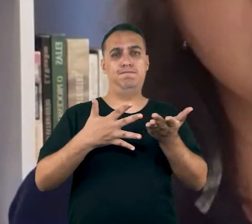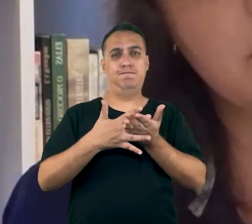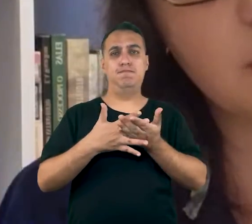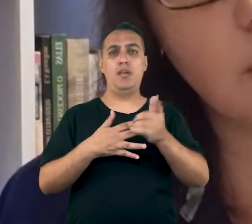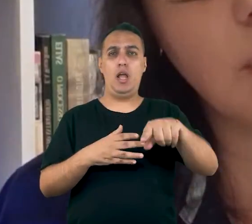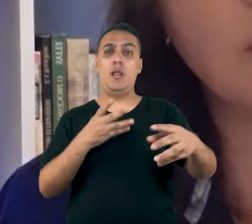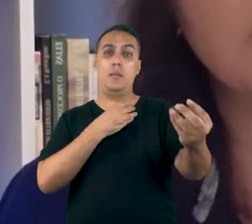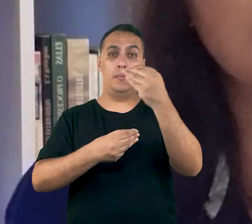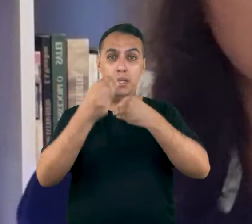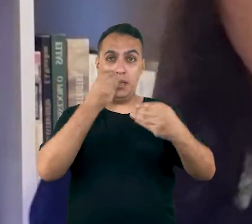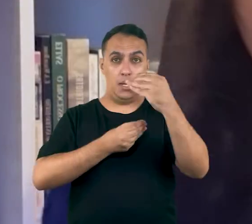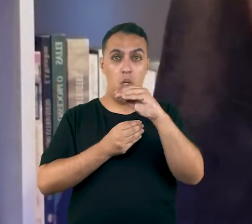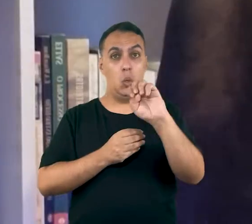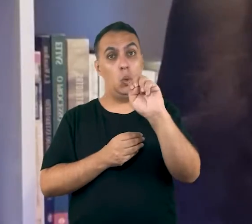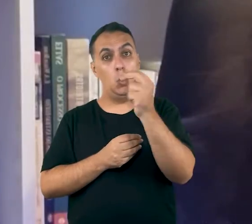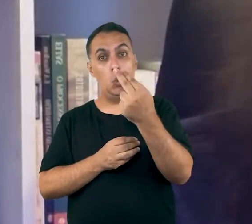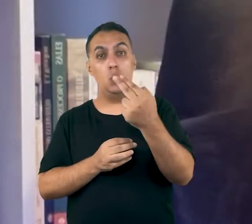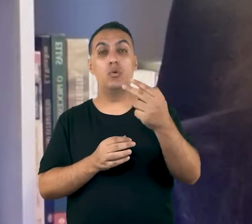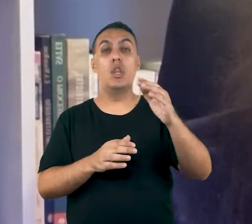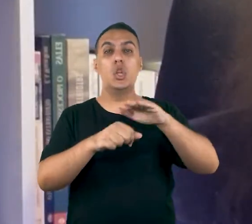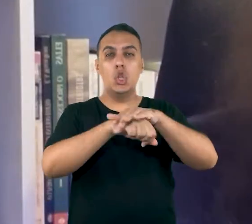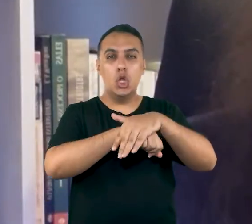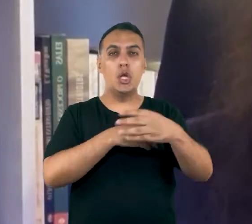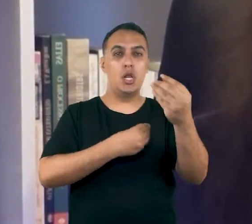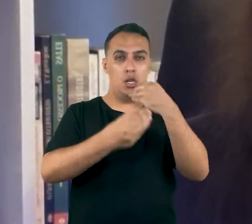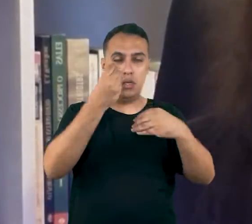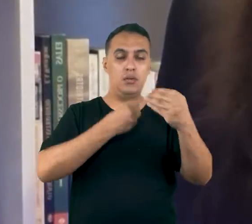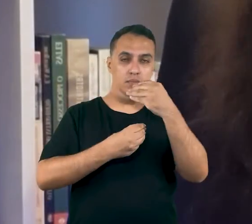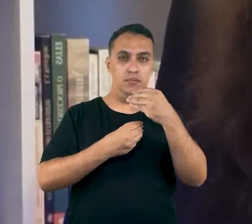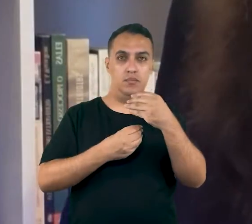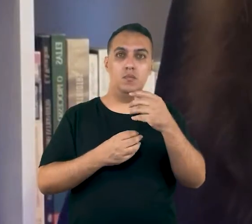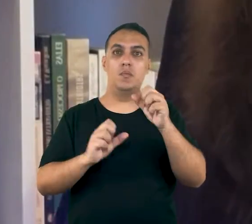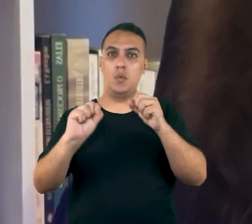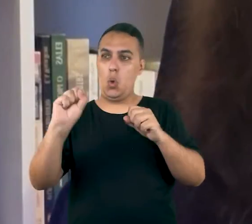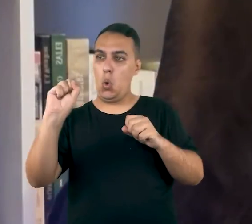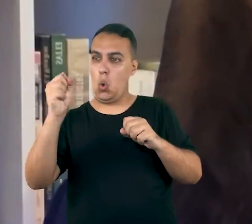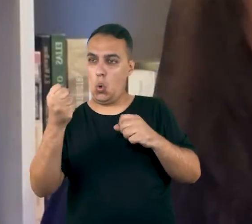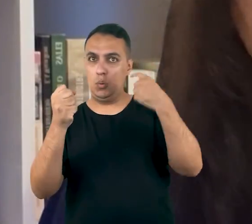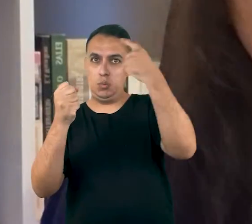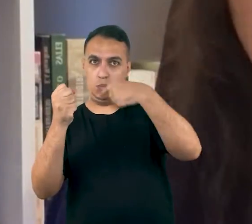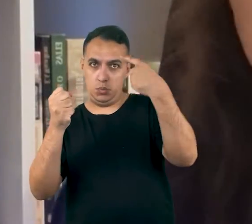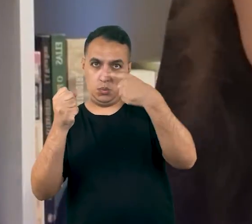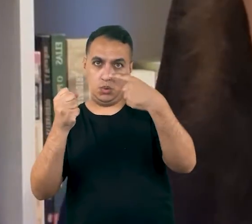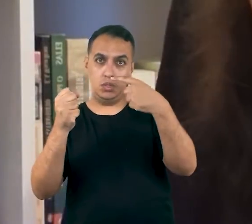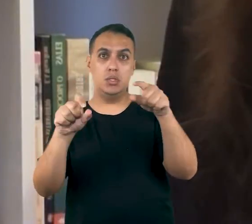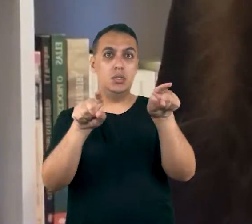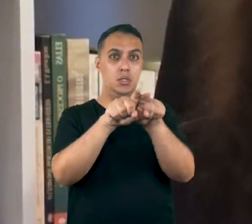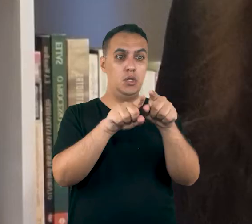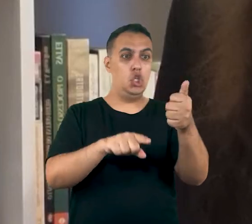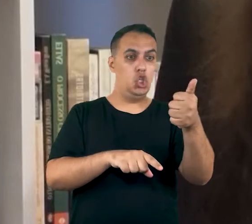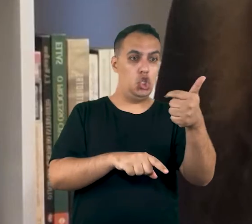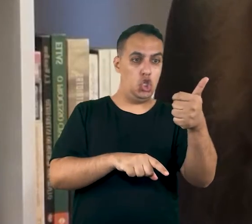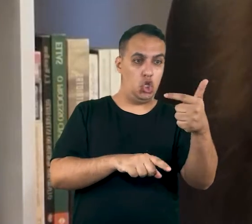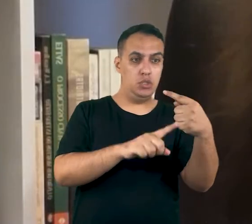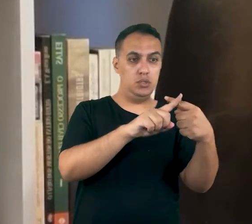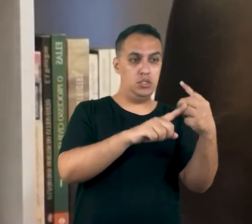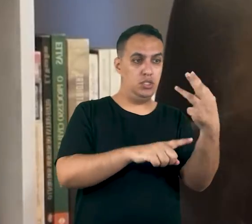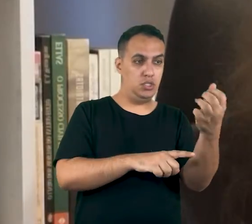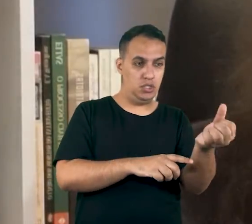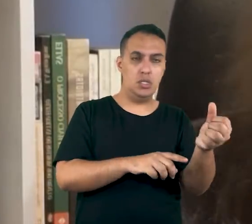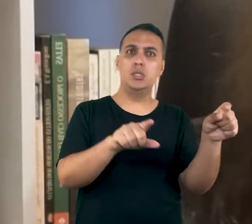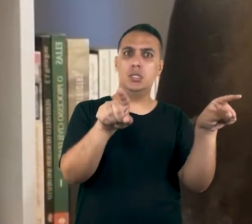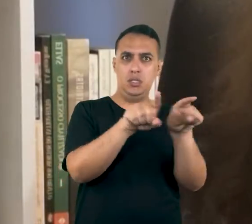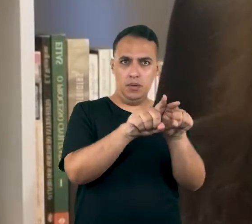aquela uma hora para almoço ou uma hora para janta. Tanto na jornada de 8 horas quanto na jornada de 12 por